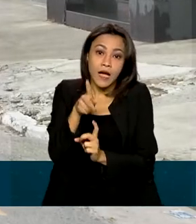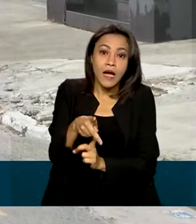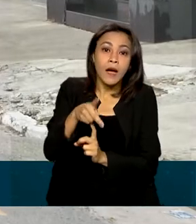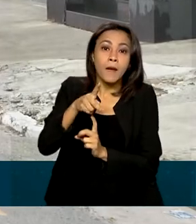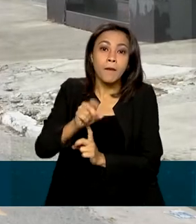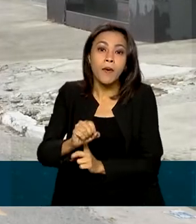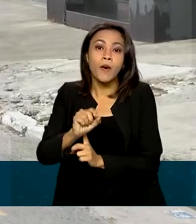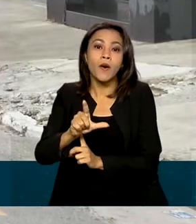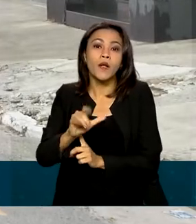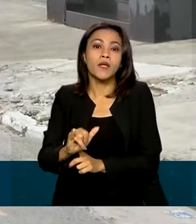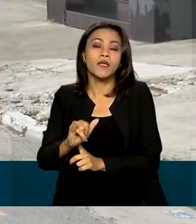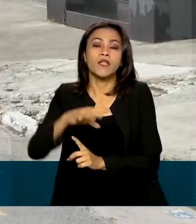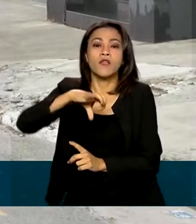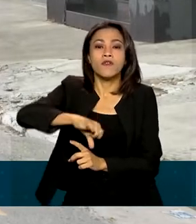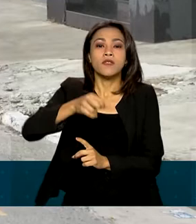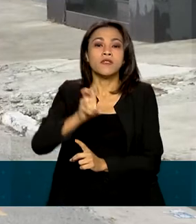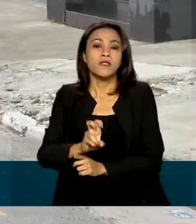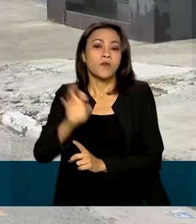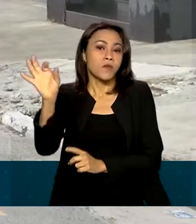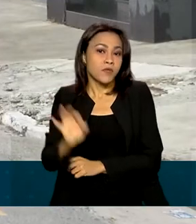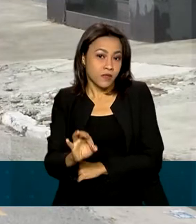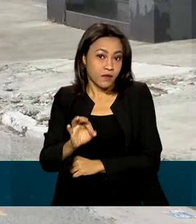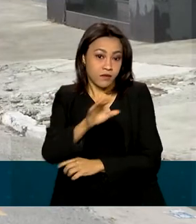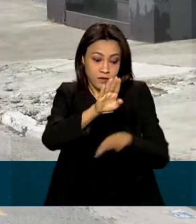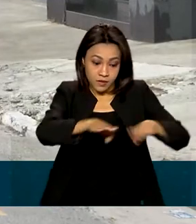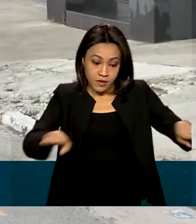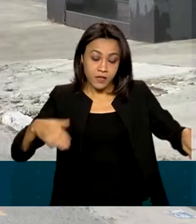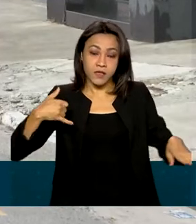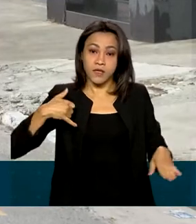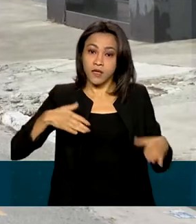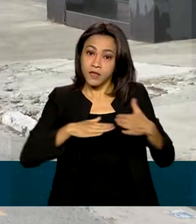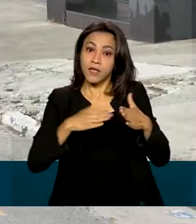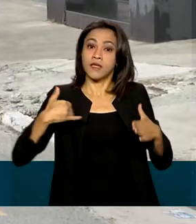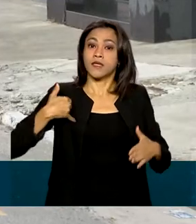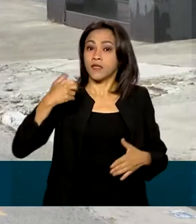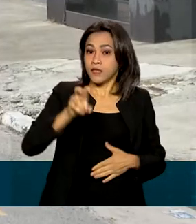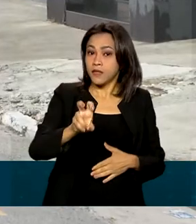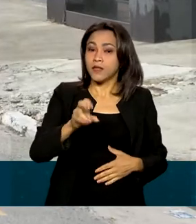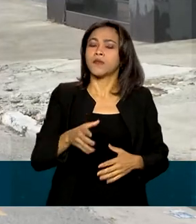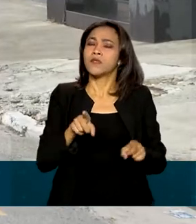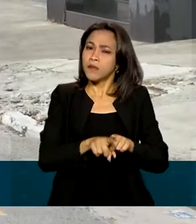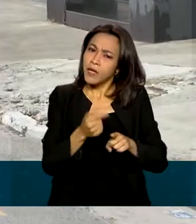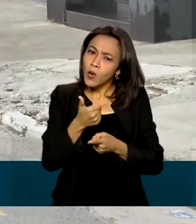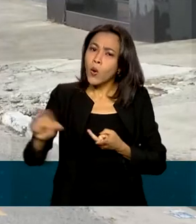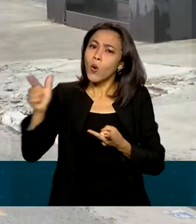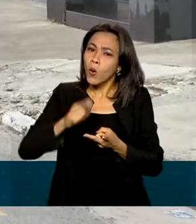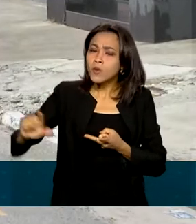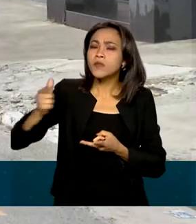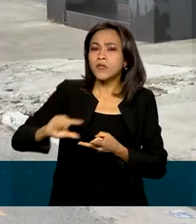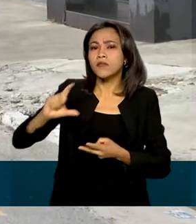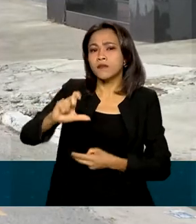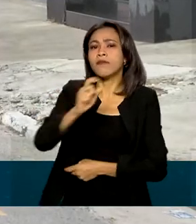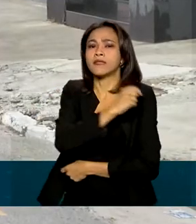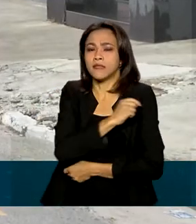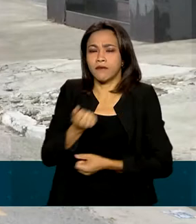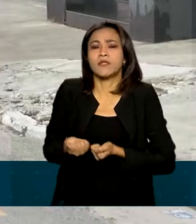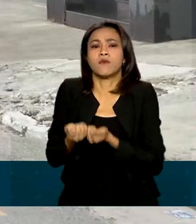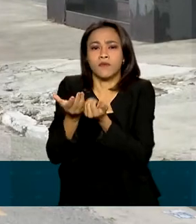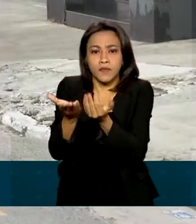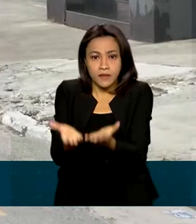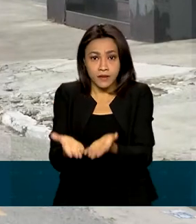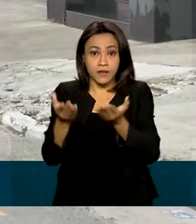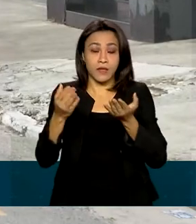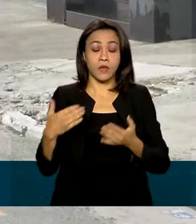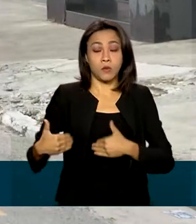de até 5 anos de idade. Mas outras vacinas também serão oferecidas, serão aplicadas. O Ministério da Saúde vai fazer